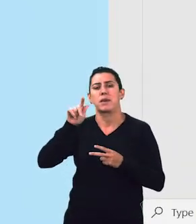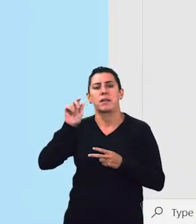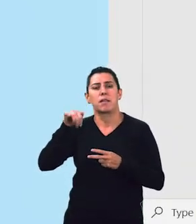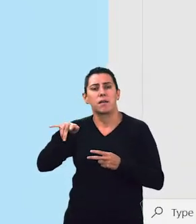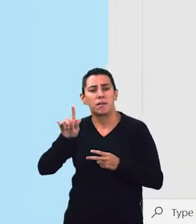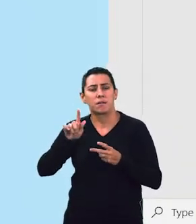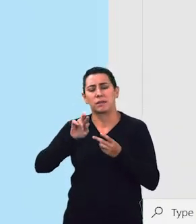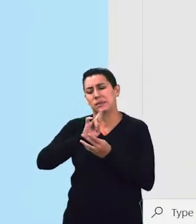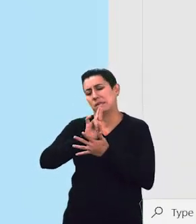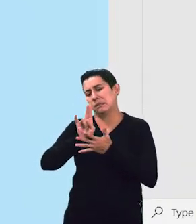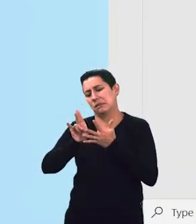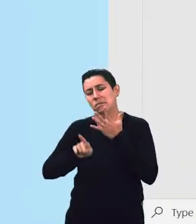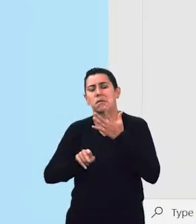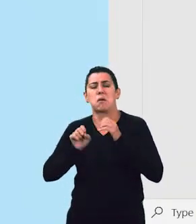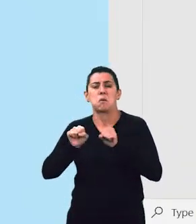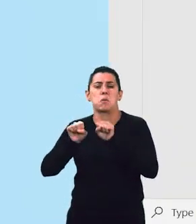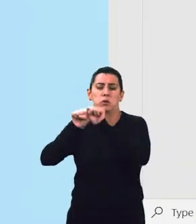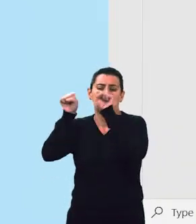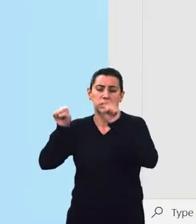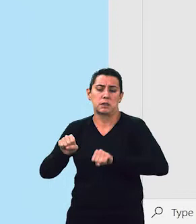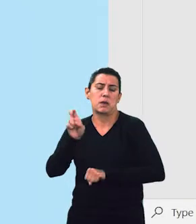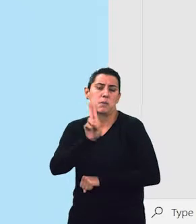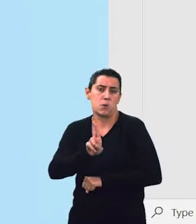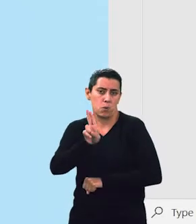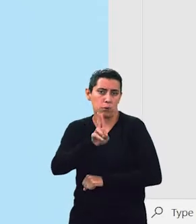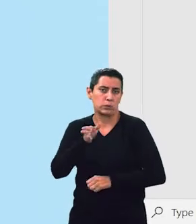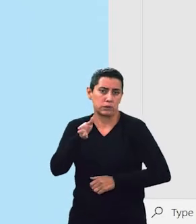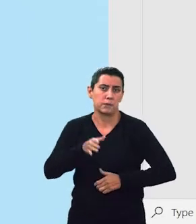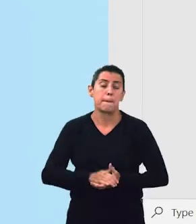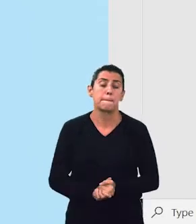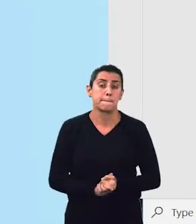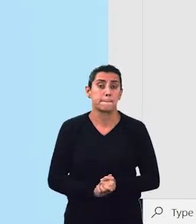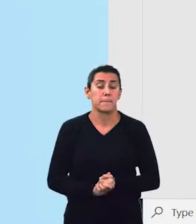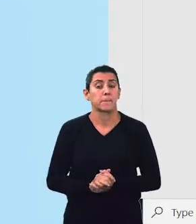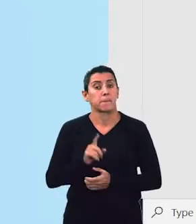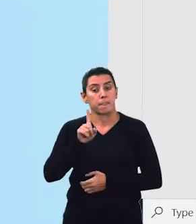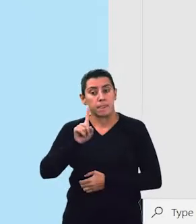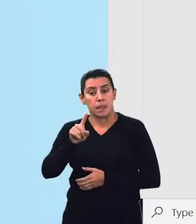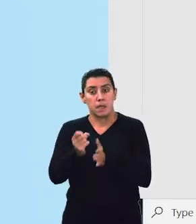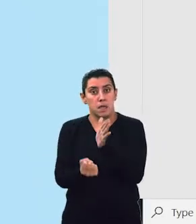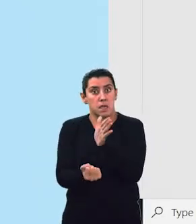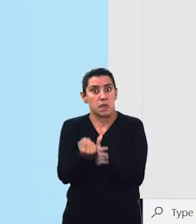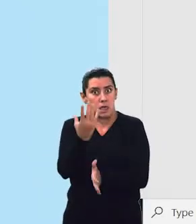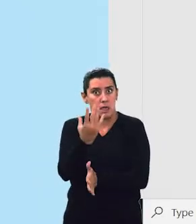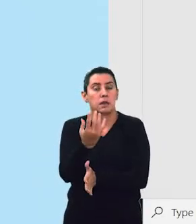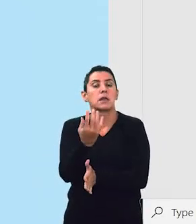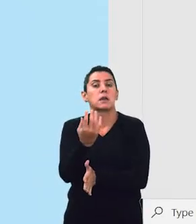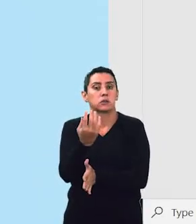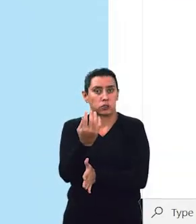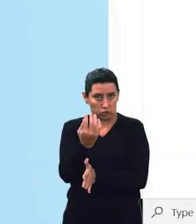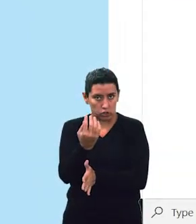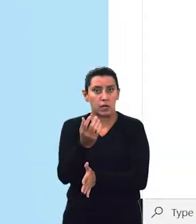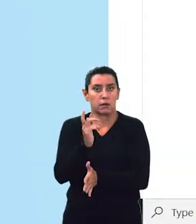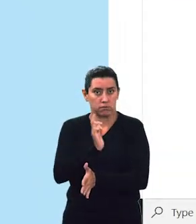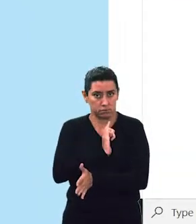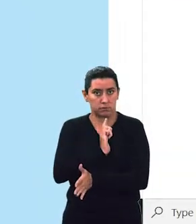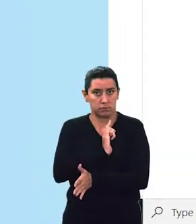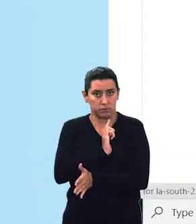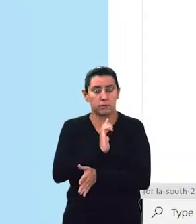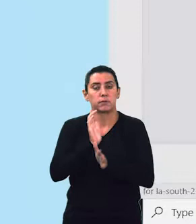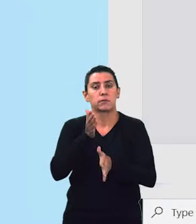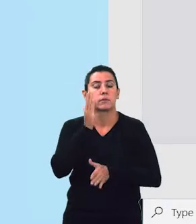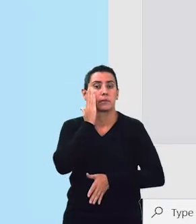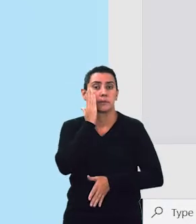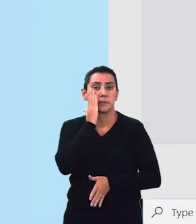afins para o desenvolvimento do trabalho. Bom, vamos criar aqui, ok? Dentro de Dev Envy, Notebook, vamos criar